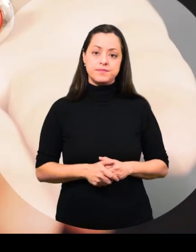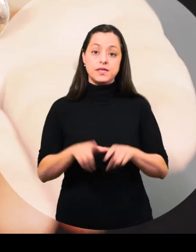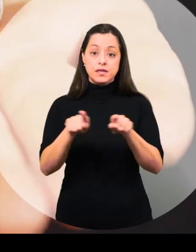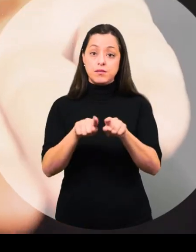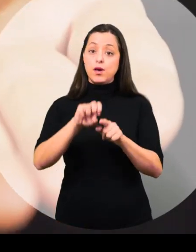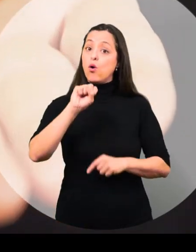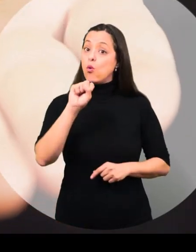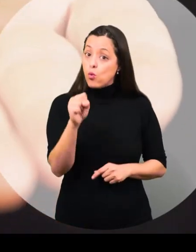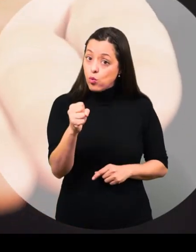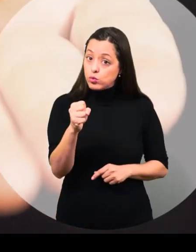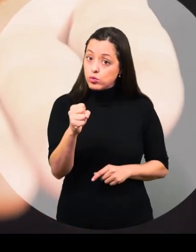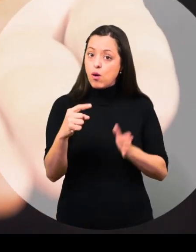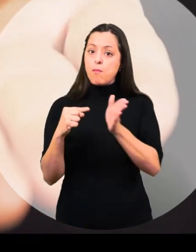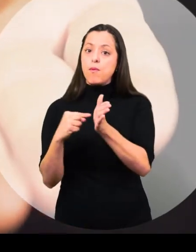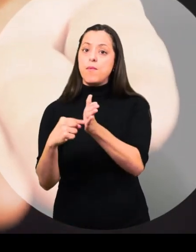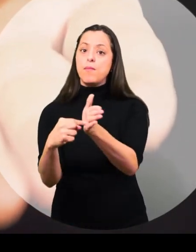E oito botões.